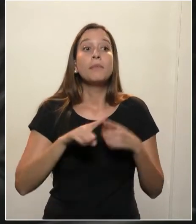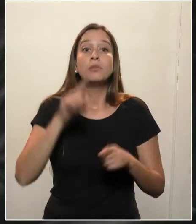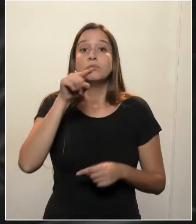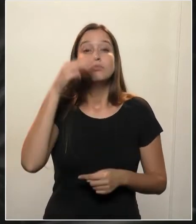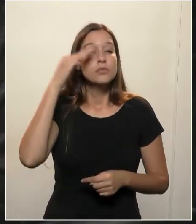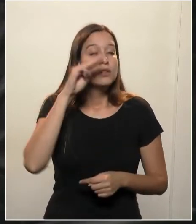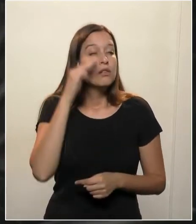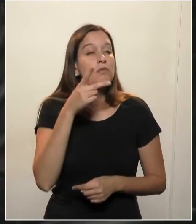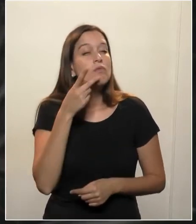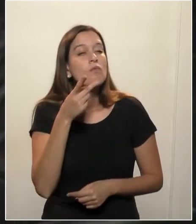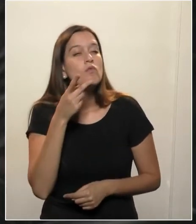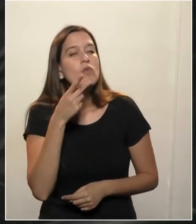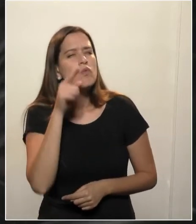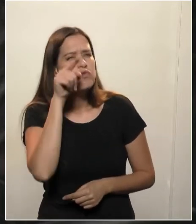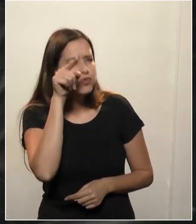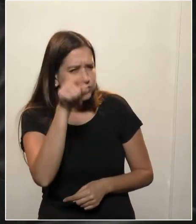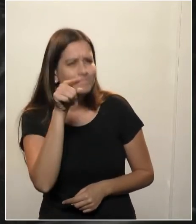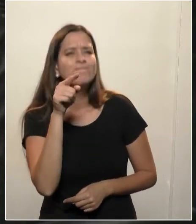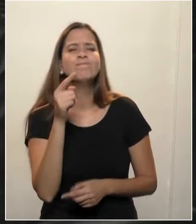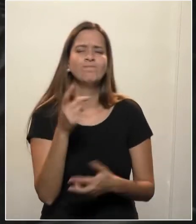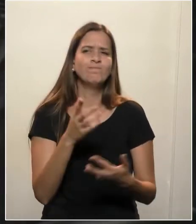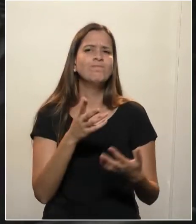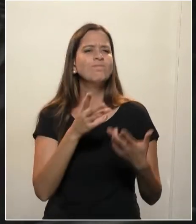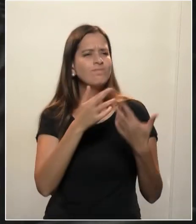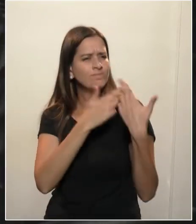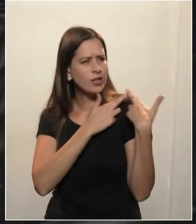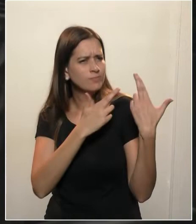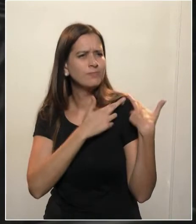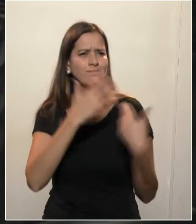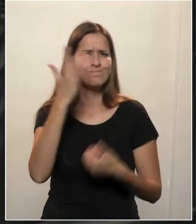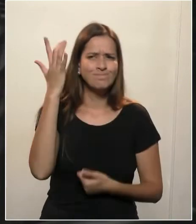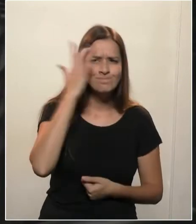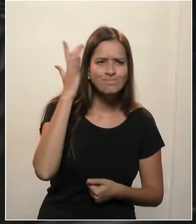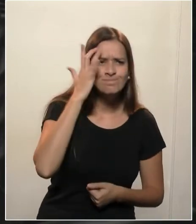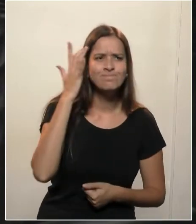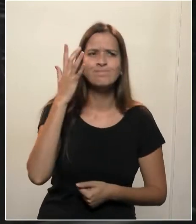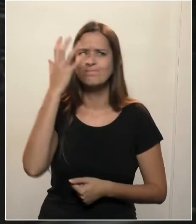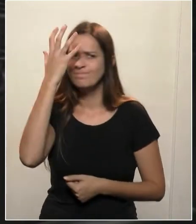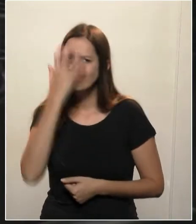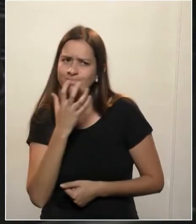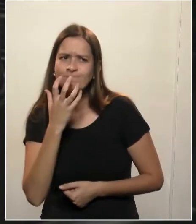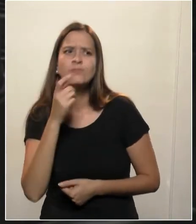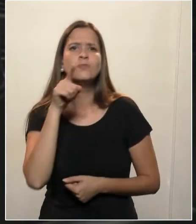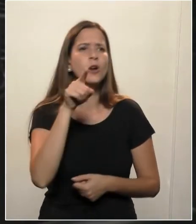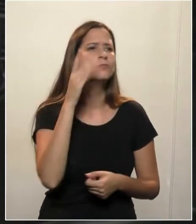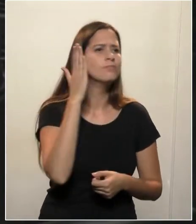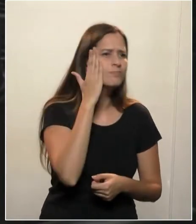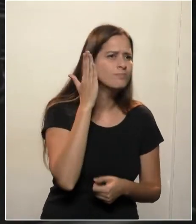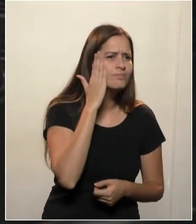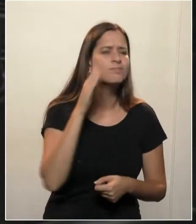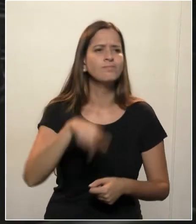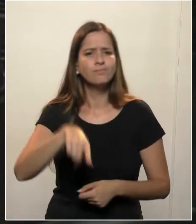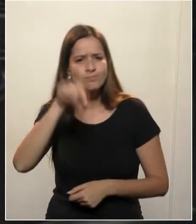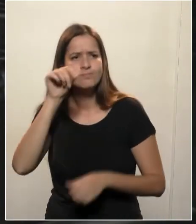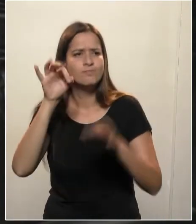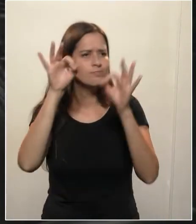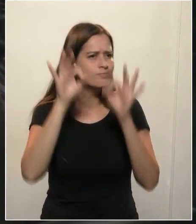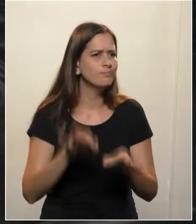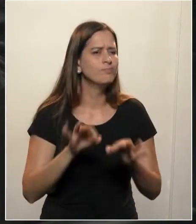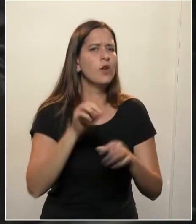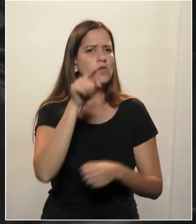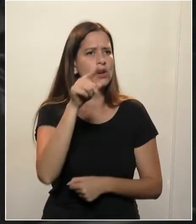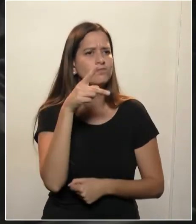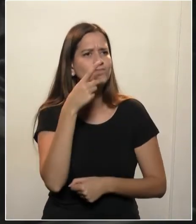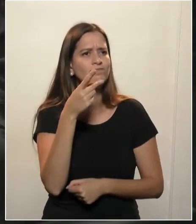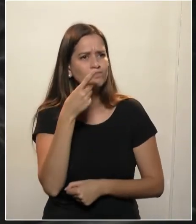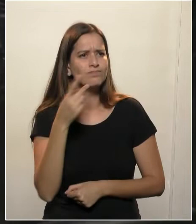e com a serenidade que é necessária, mas com uma firmeza para tomar as decisões certas. Quando o senhor fala dessa questão dos aeroportos, o já